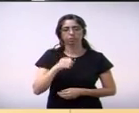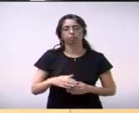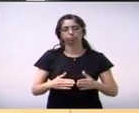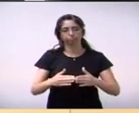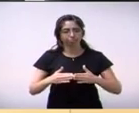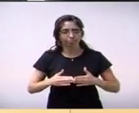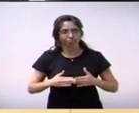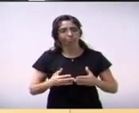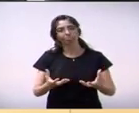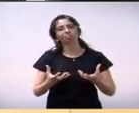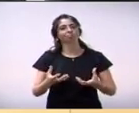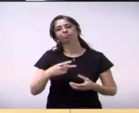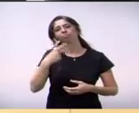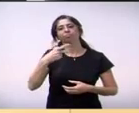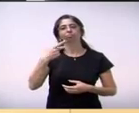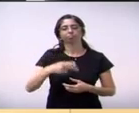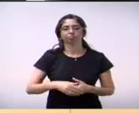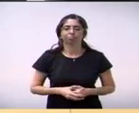senhores vereadores.